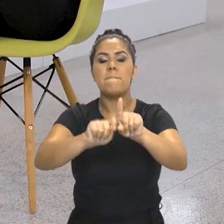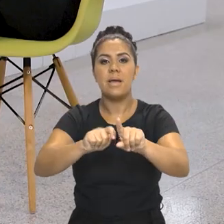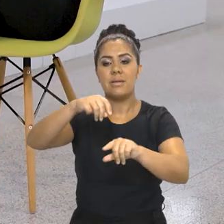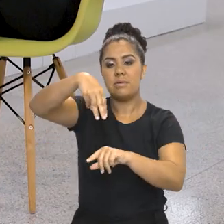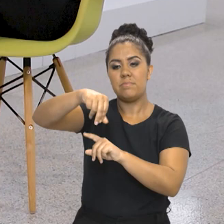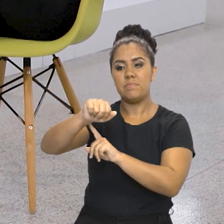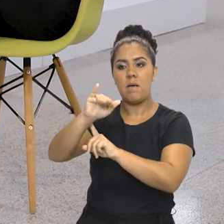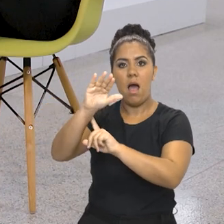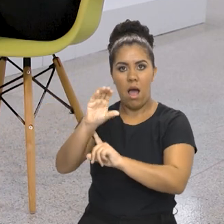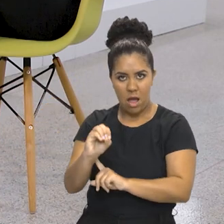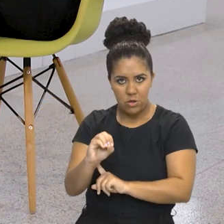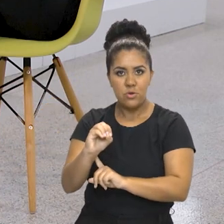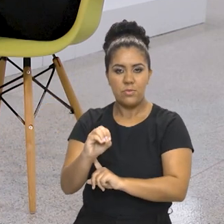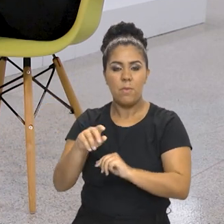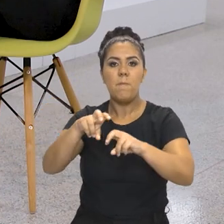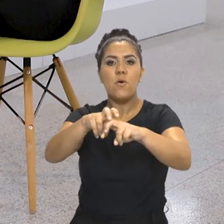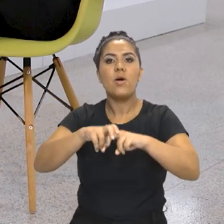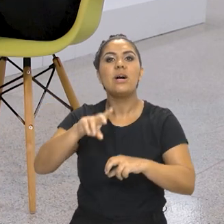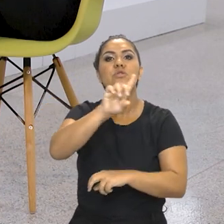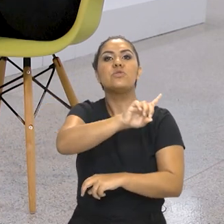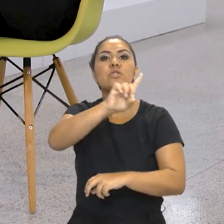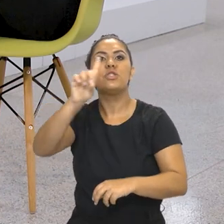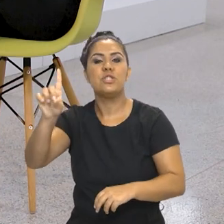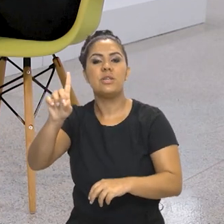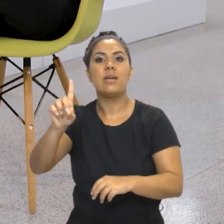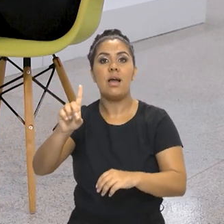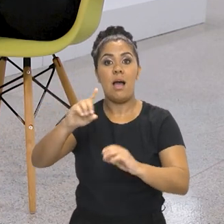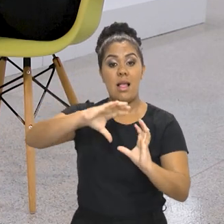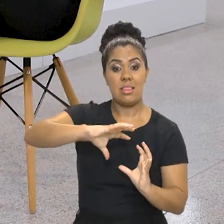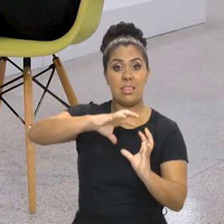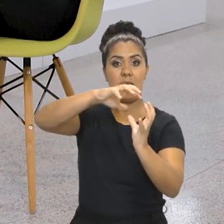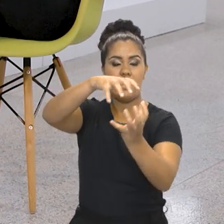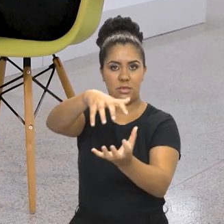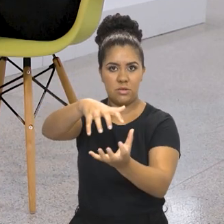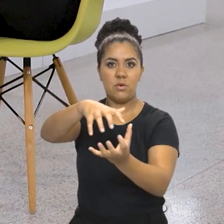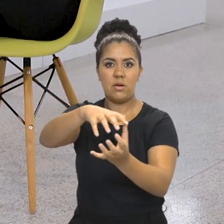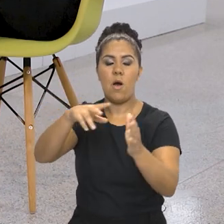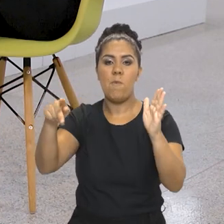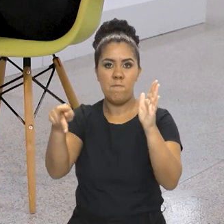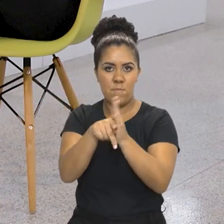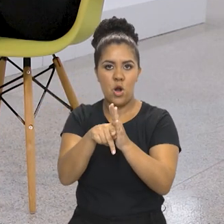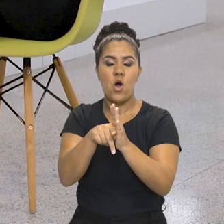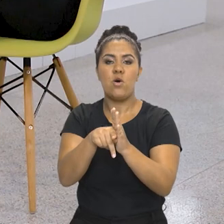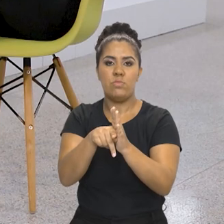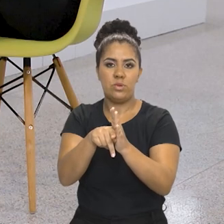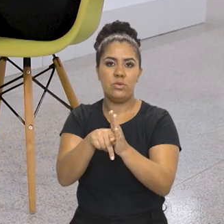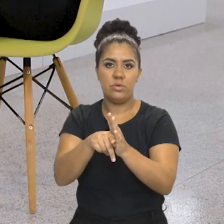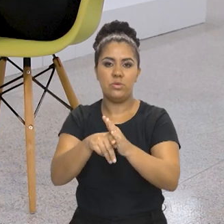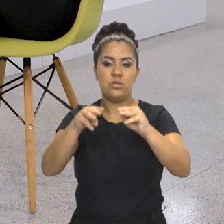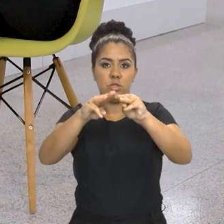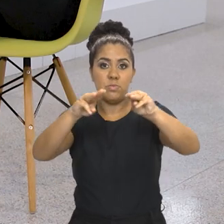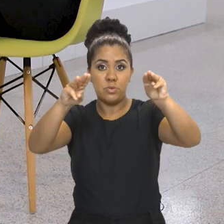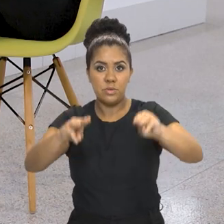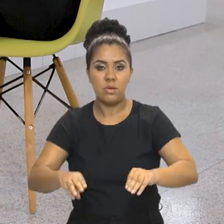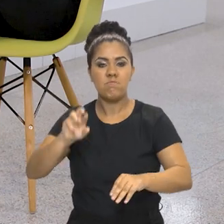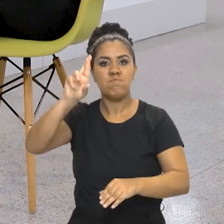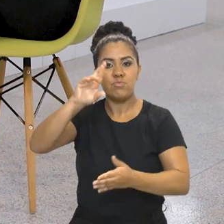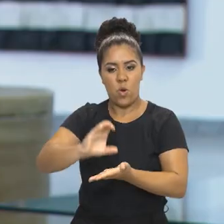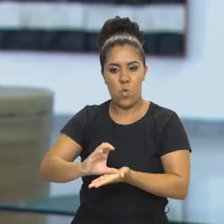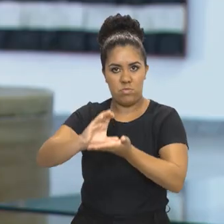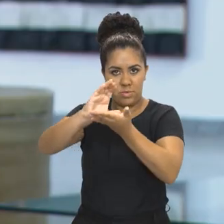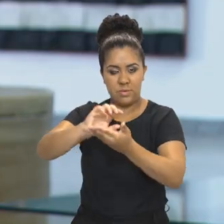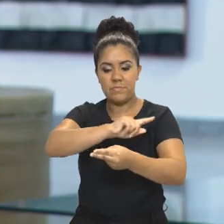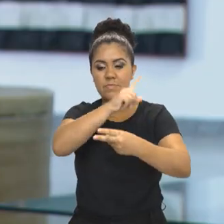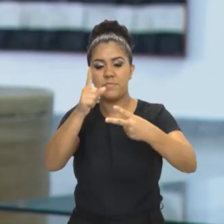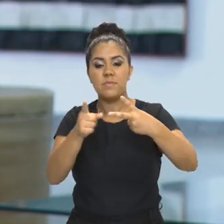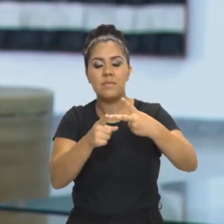por conta do Dia Internacional dos Museus, que é promovido pelo Conselho Internacional de Museus, o tema desse dia. E a